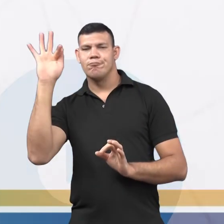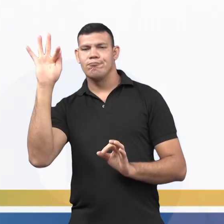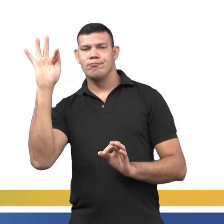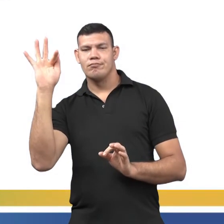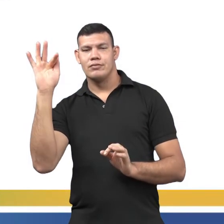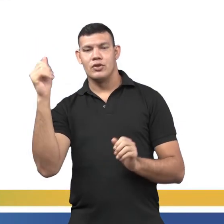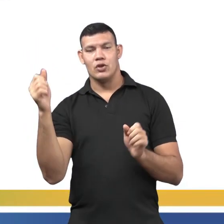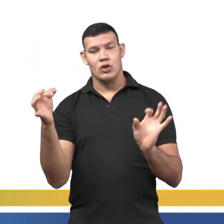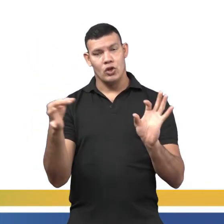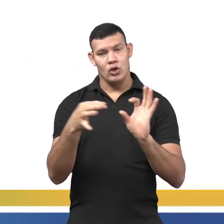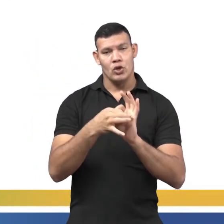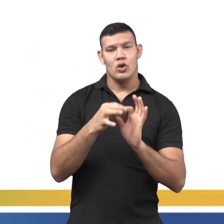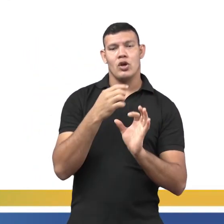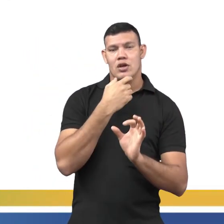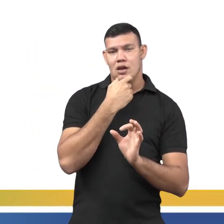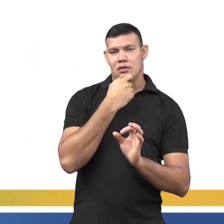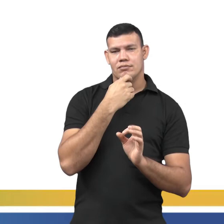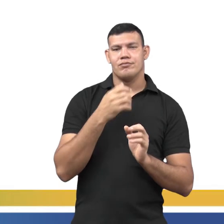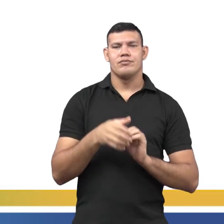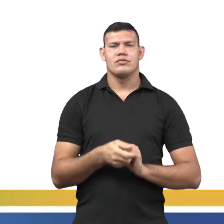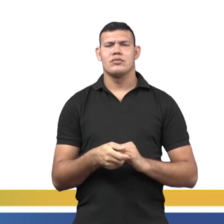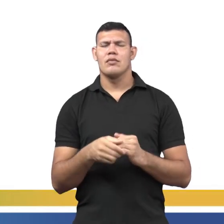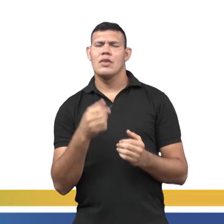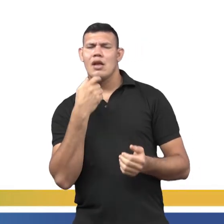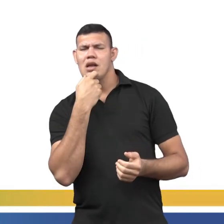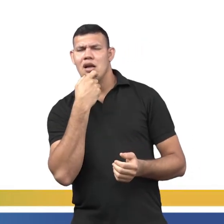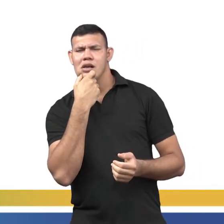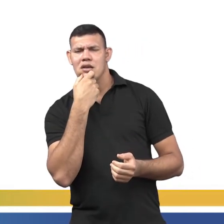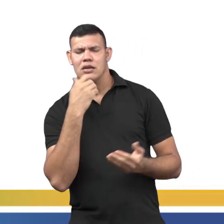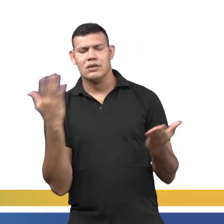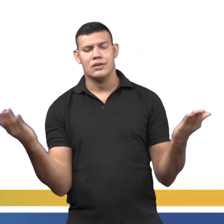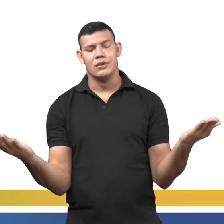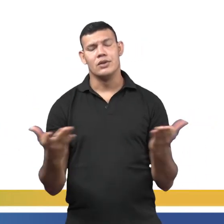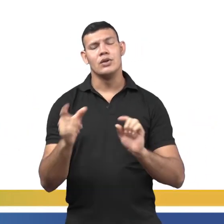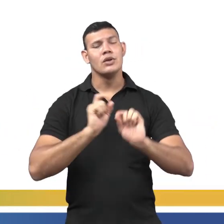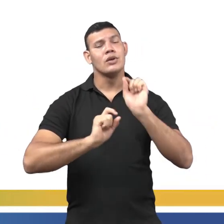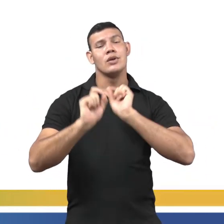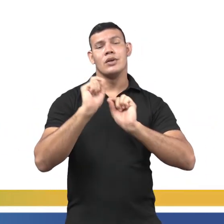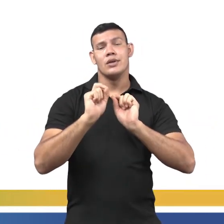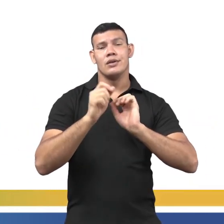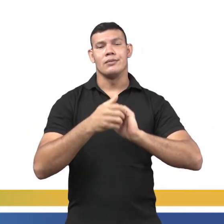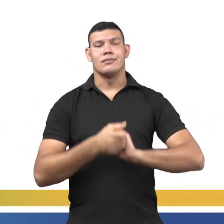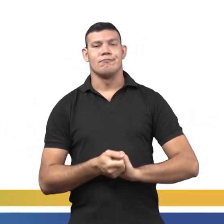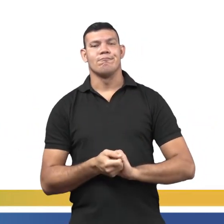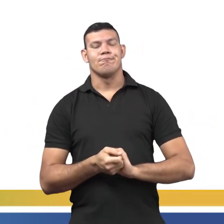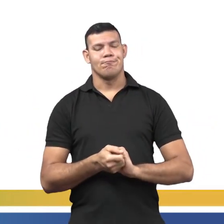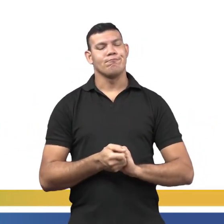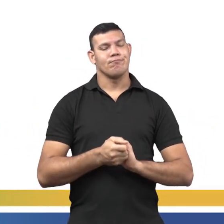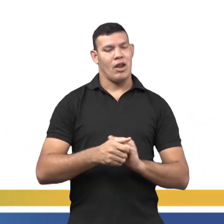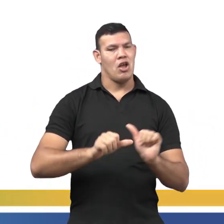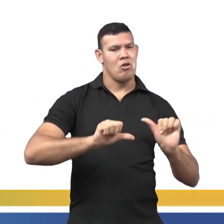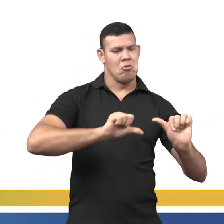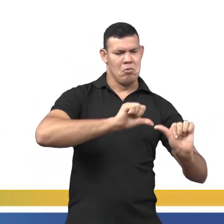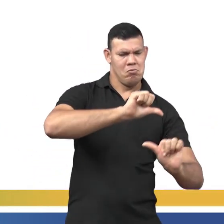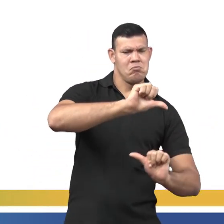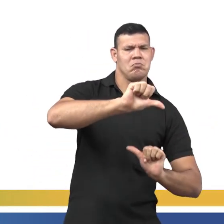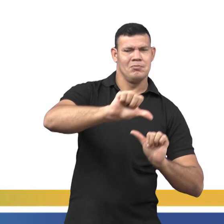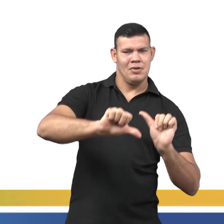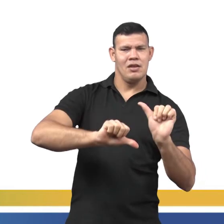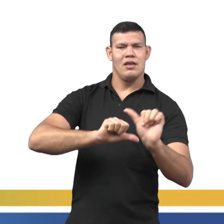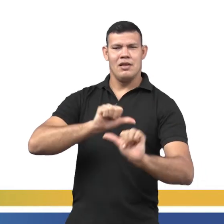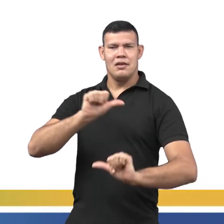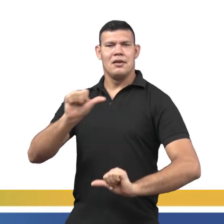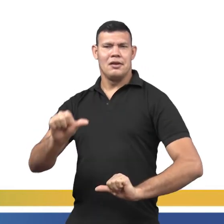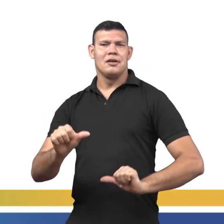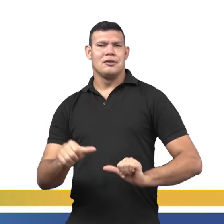inglês. E, por último, o inglês moderno. O aconteceu de tão importante? A gente viu que a mudança mais importante foi chamada de